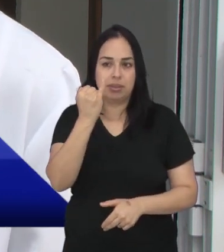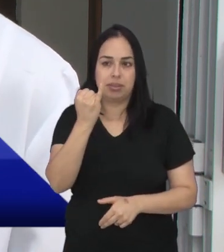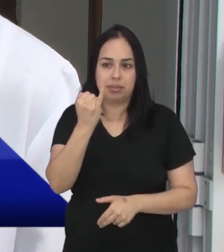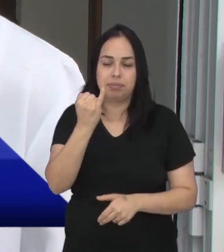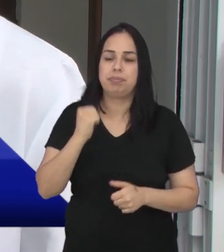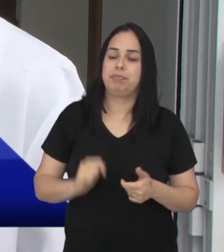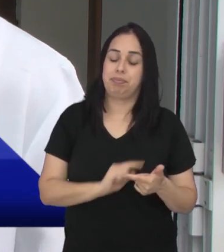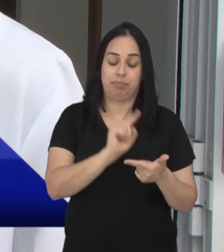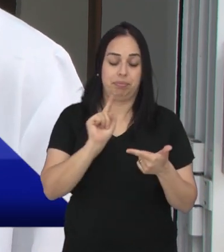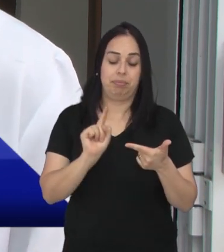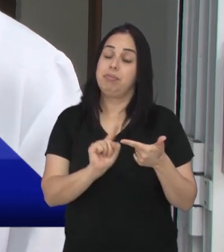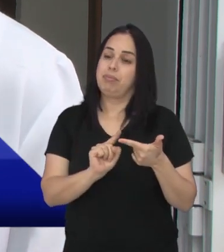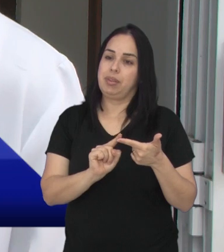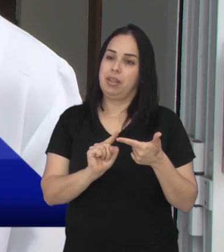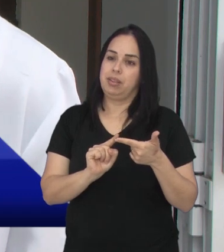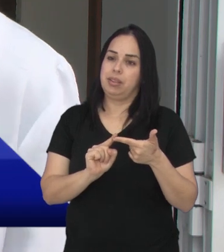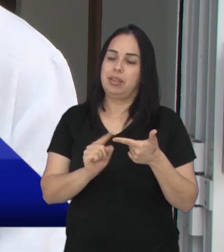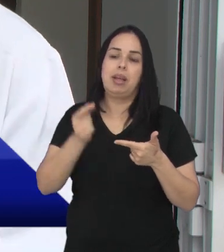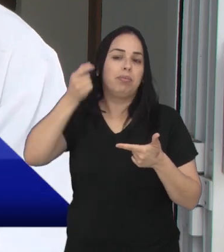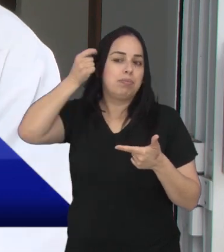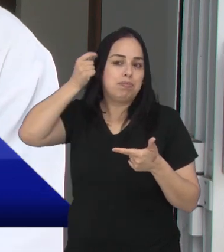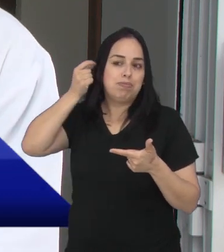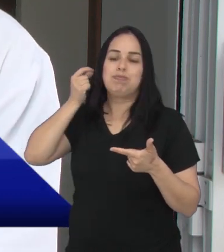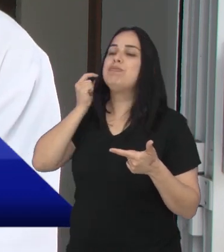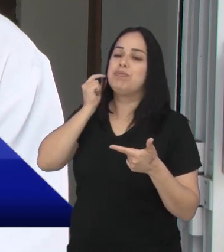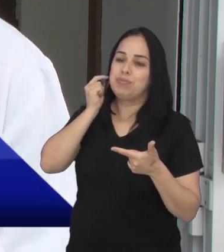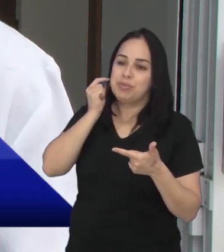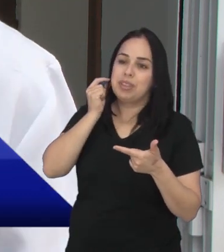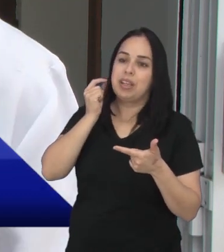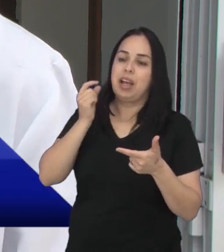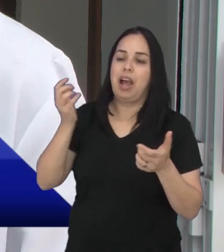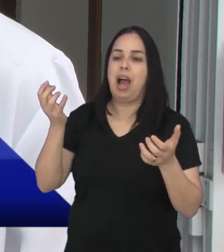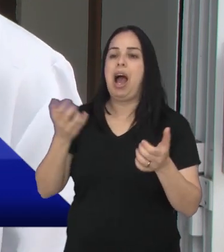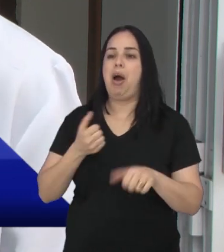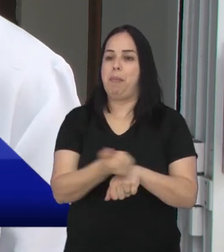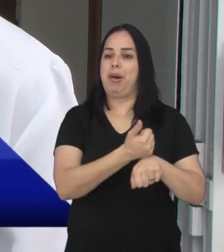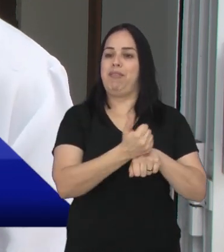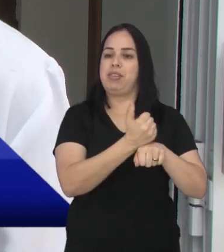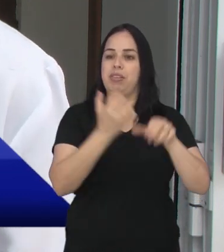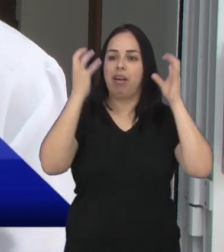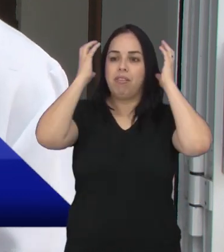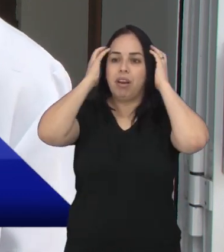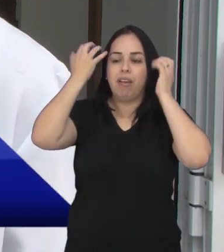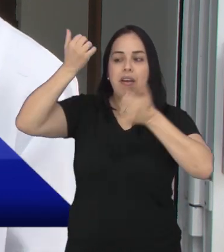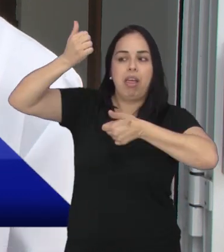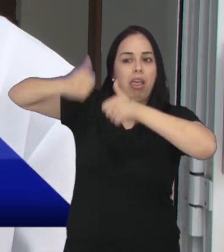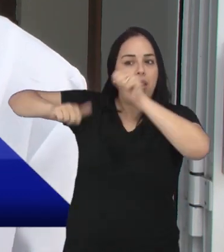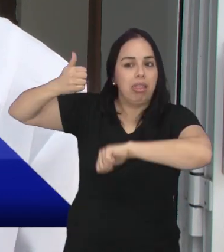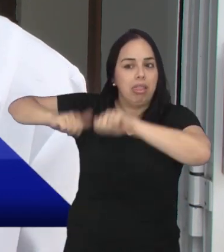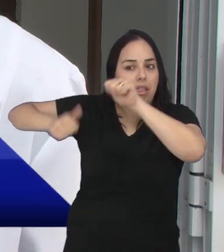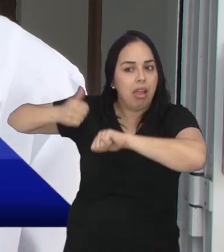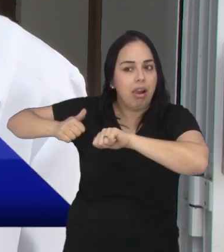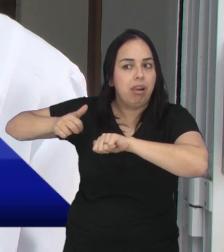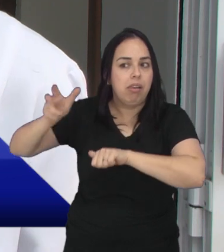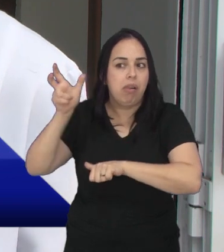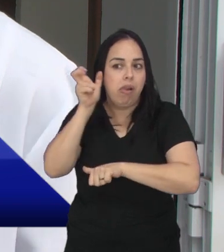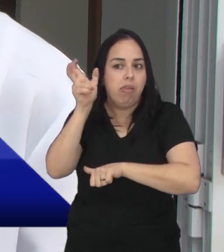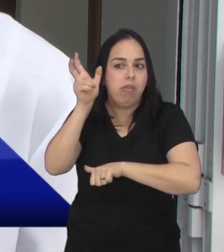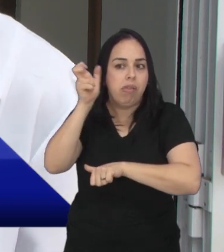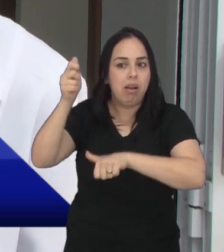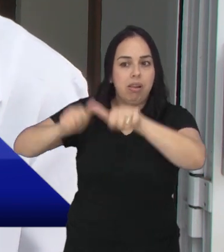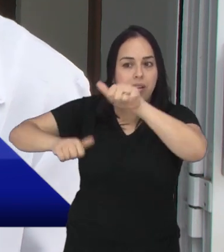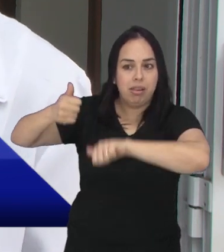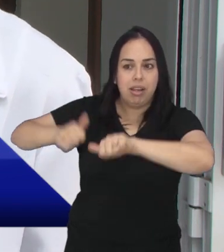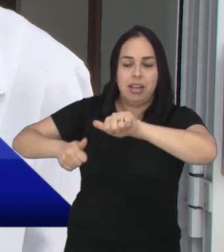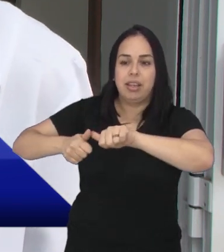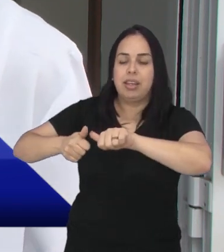importante a gente realizar esse teste antes da alta. A gente tem o teste do orelhinha, que é a forma avalia como que está a audição dessa criança e se